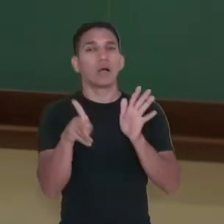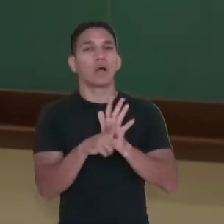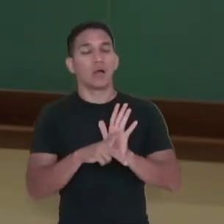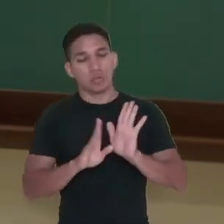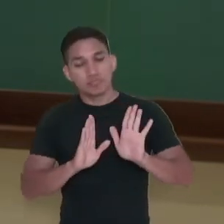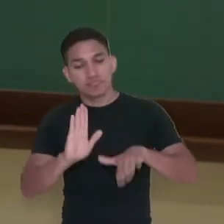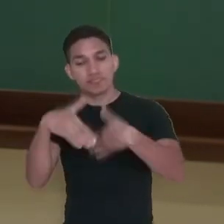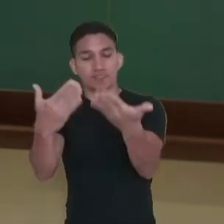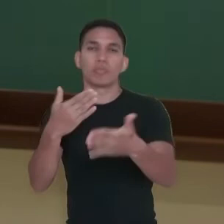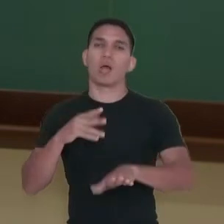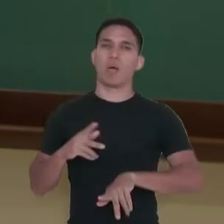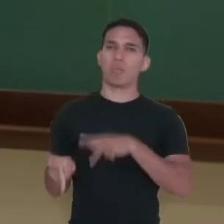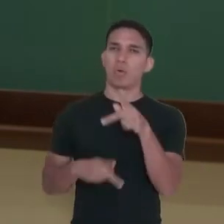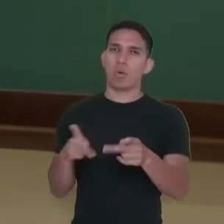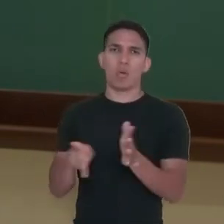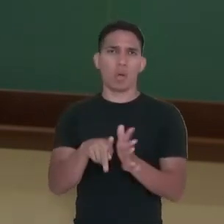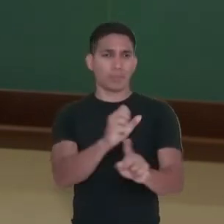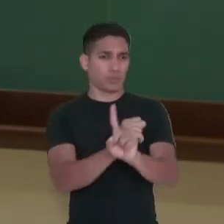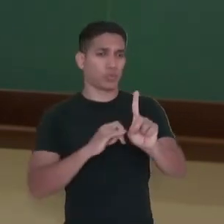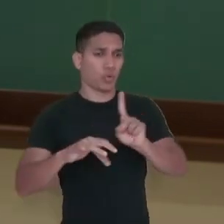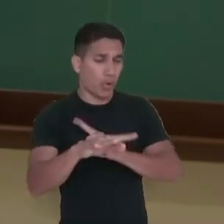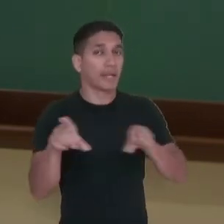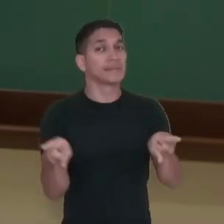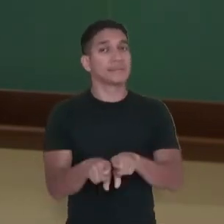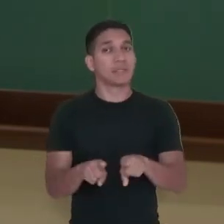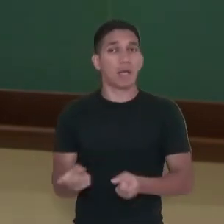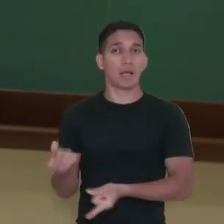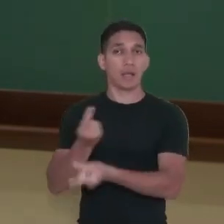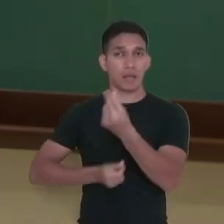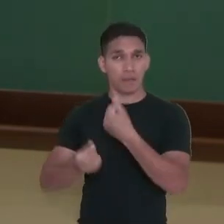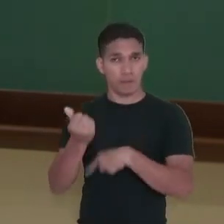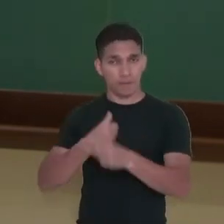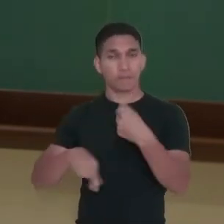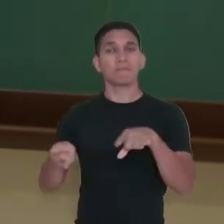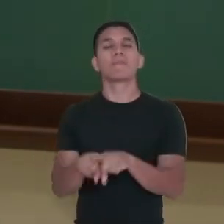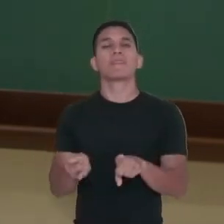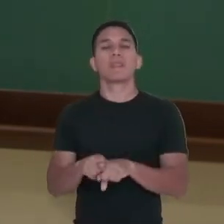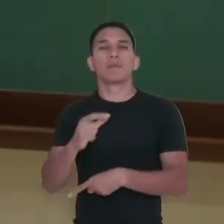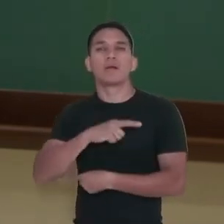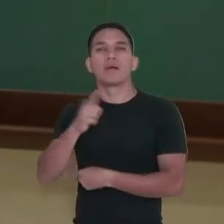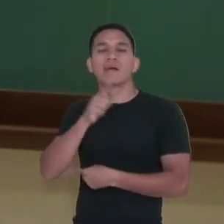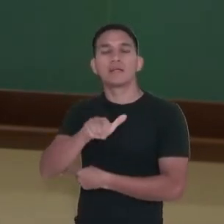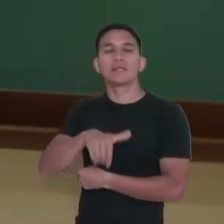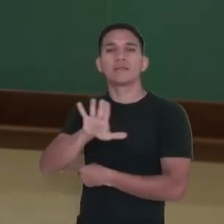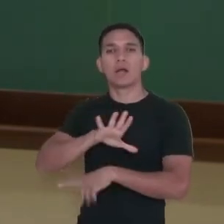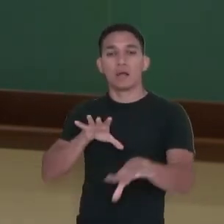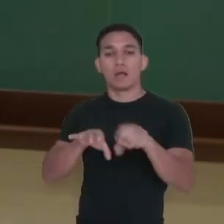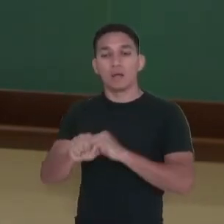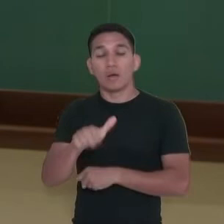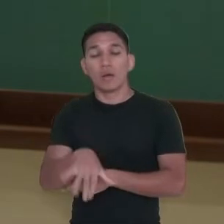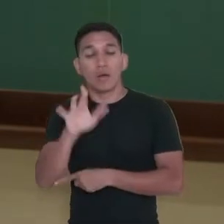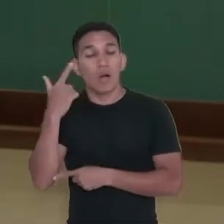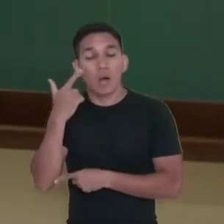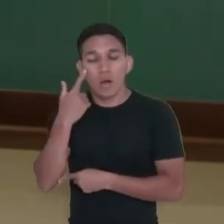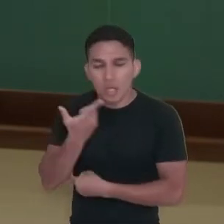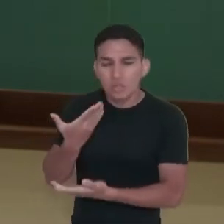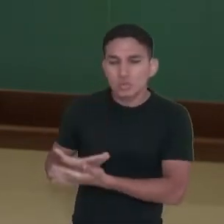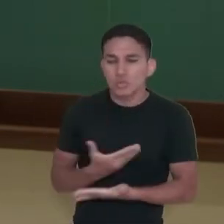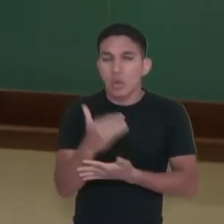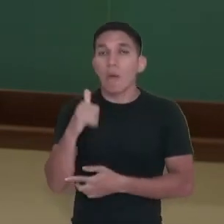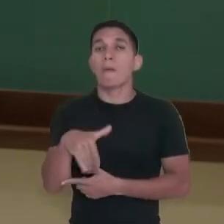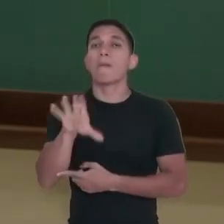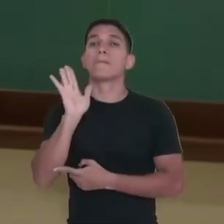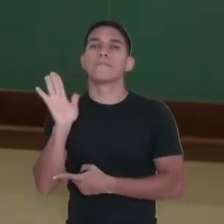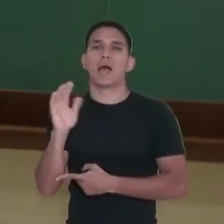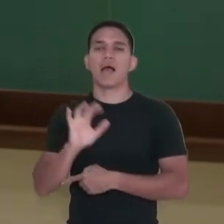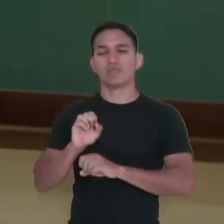população, tanto social quanto econômico. Quando eu tenho uma formação maior da população, uma escolarização maior, isso